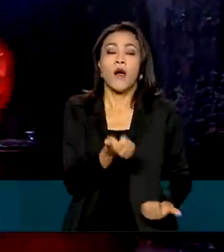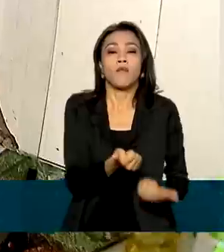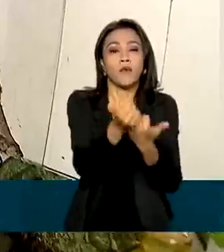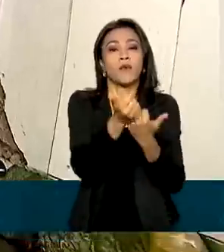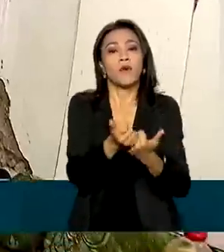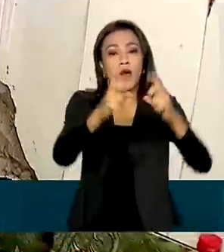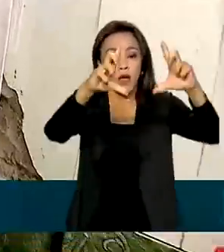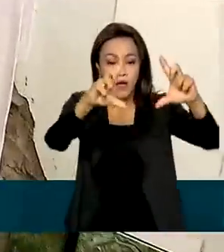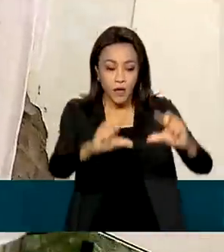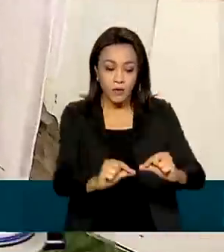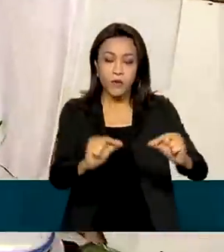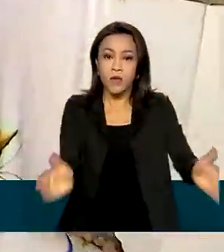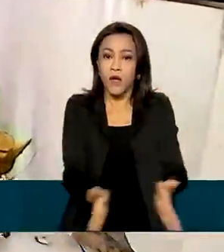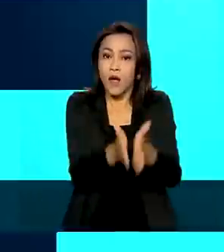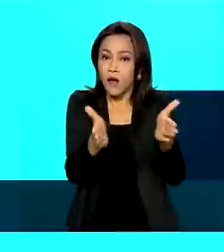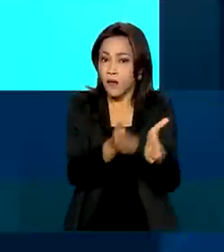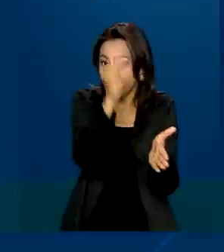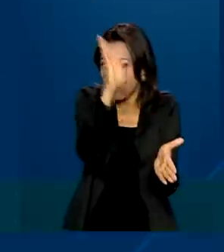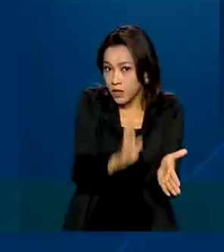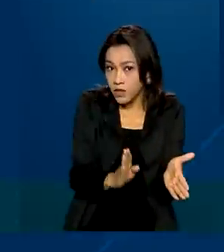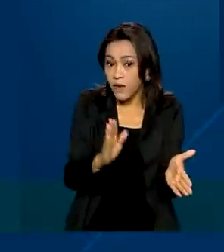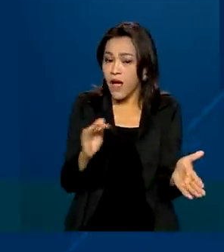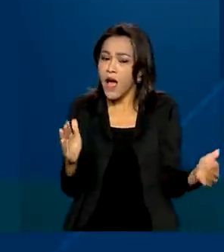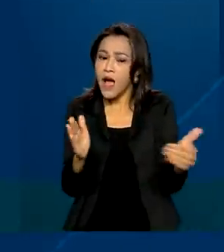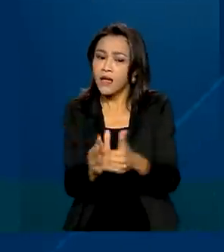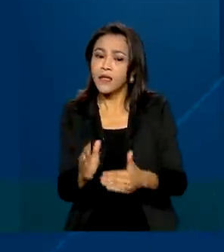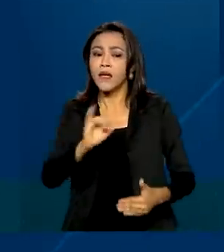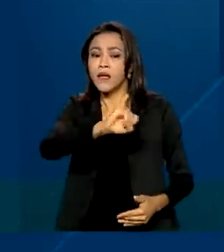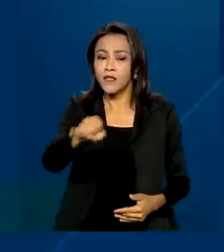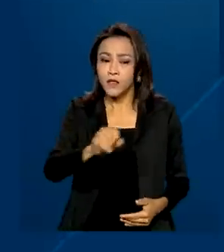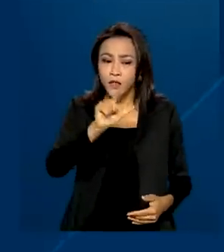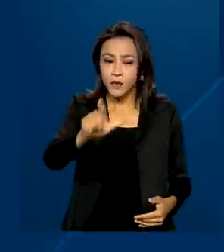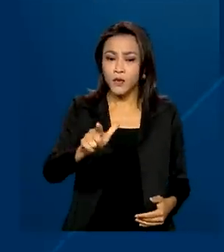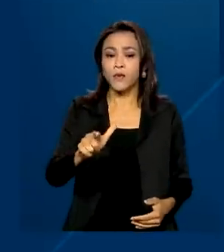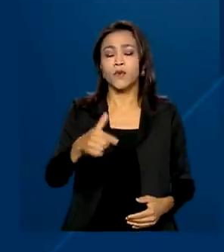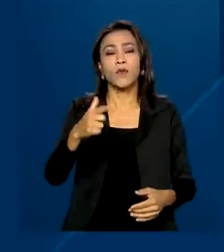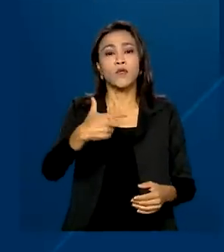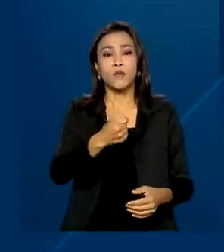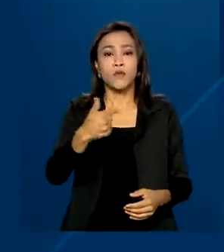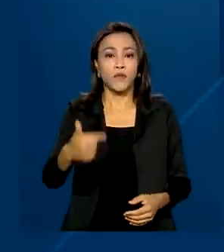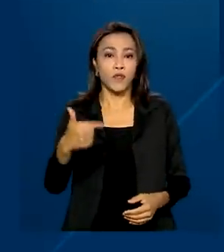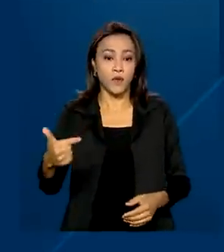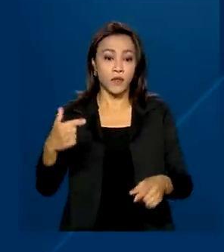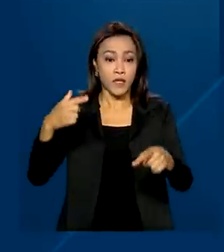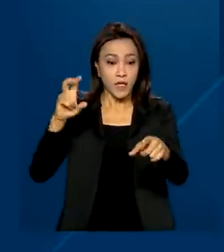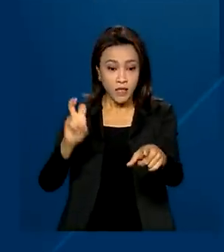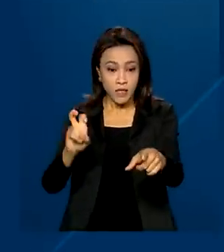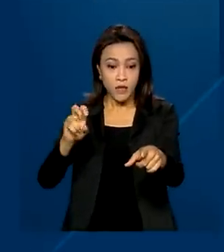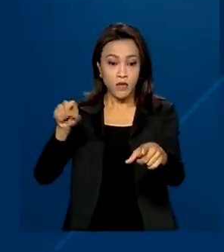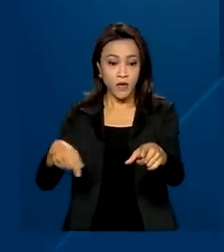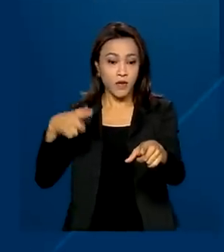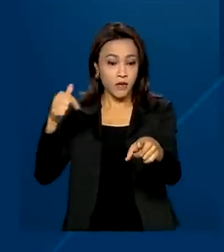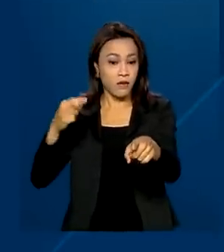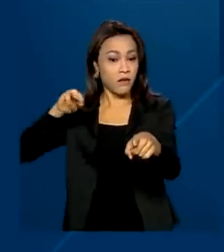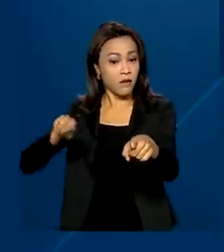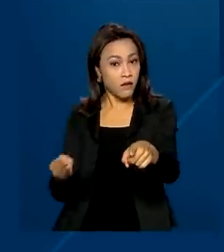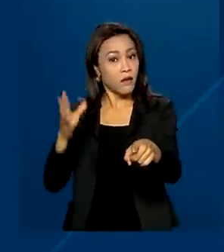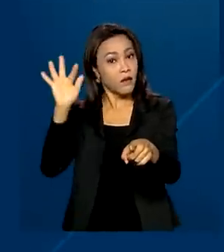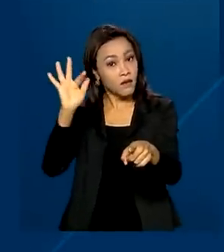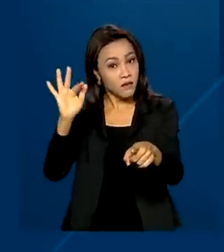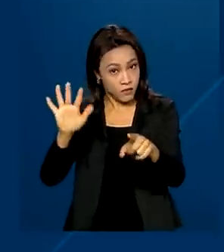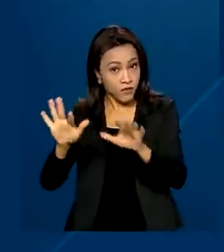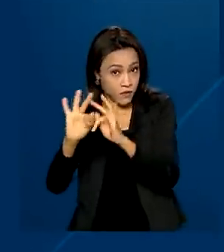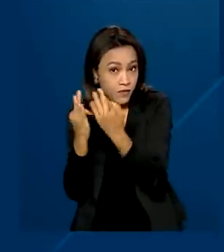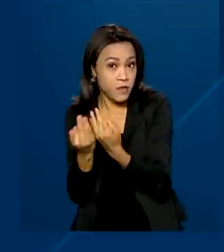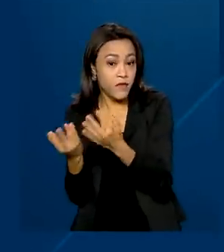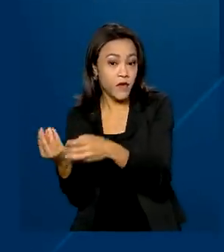pobreza no país. Até julho de 2022, cerca de 5,7 milhões de famílias foram incluídas no